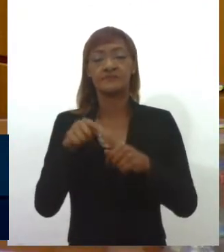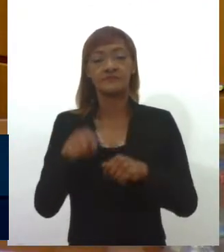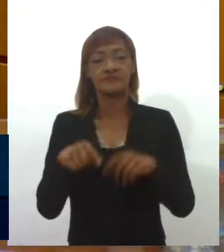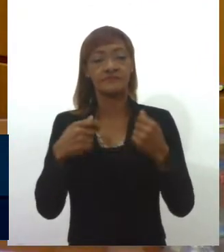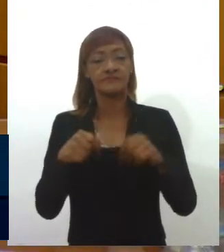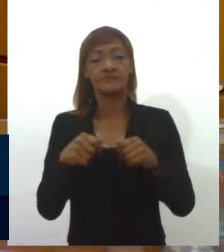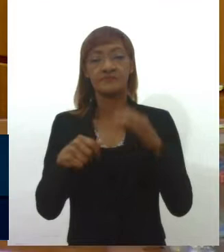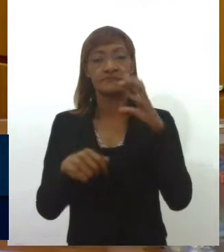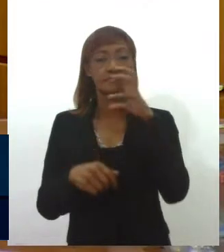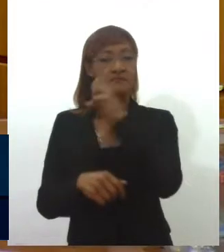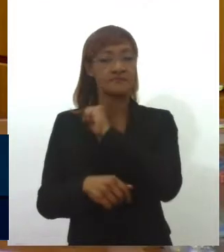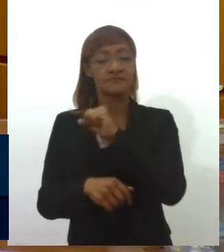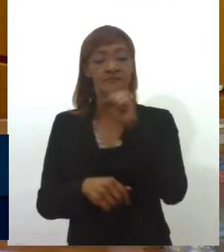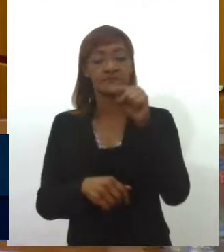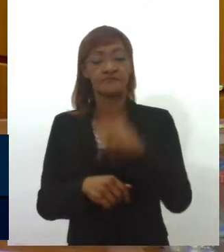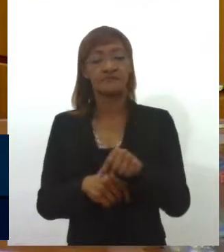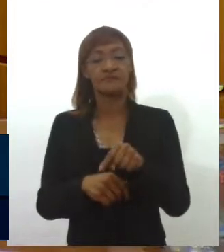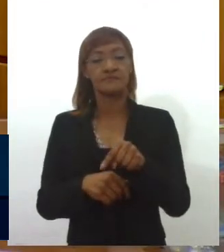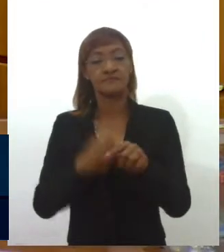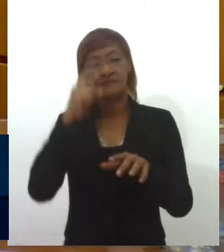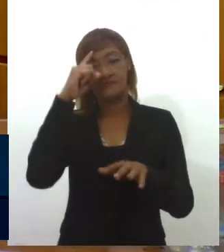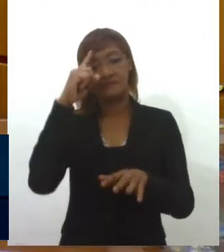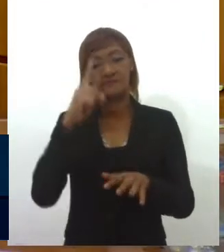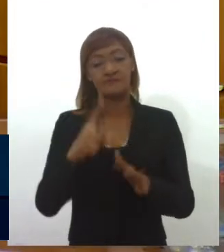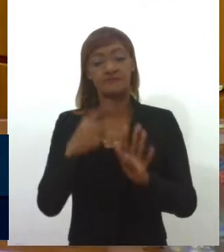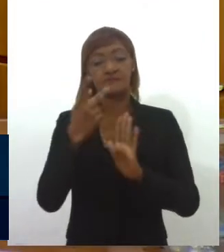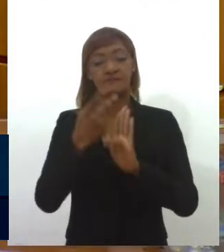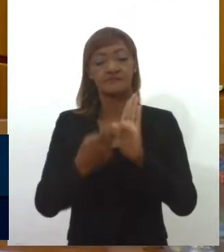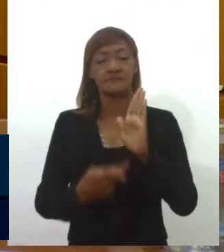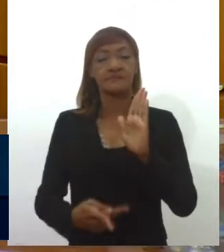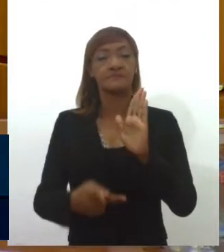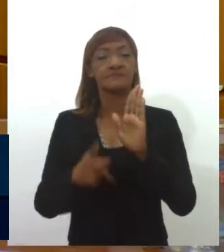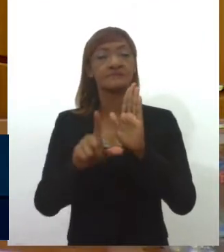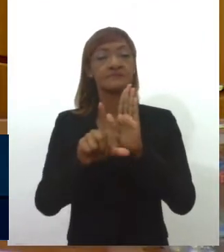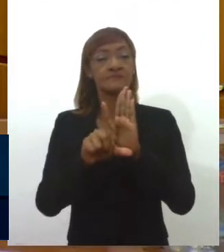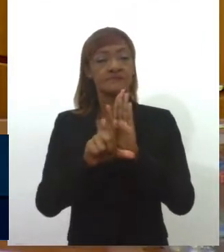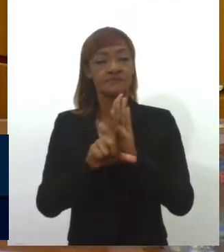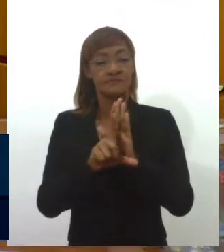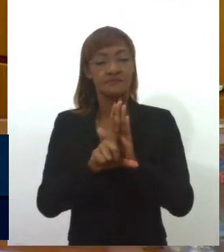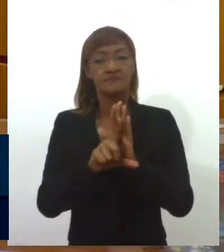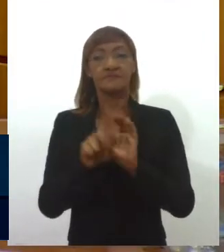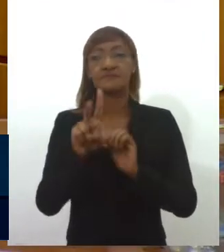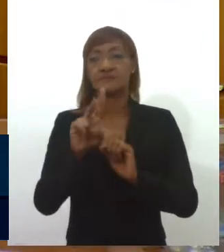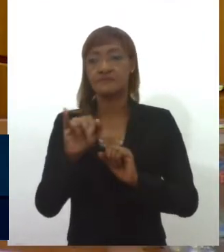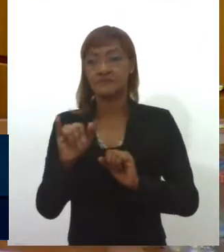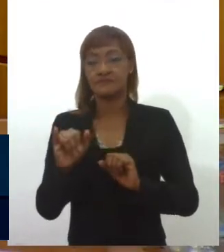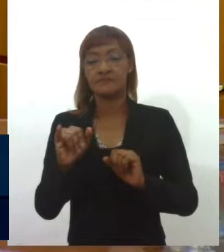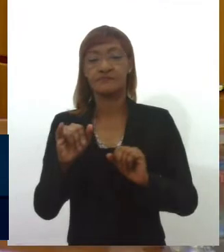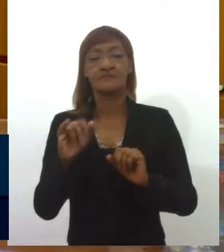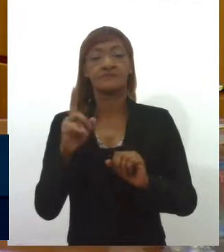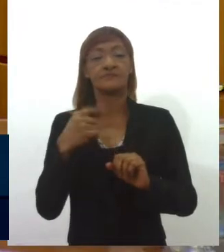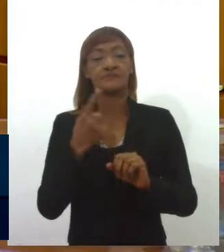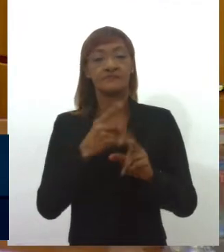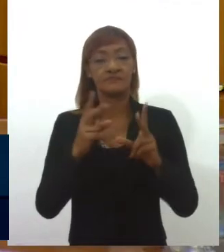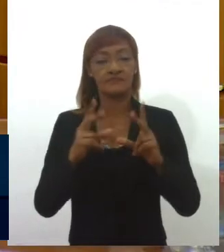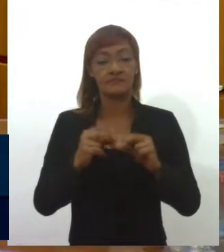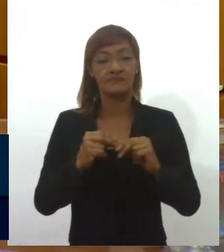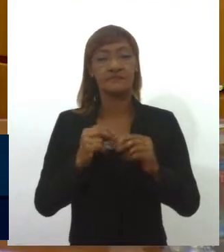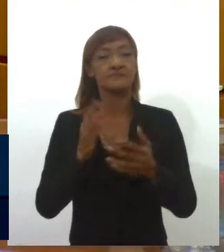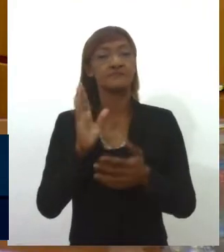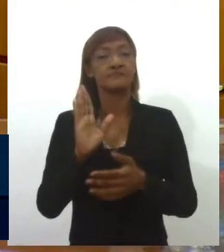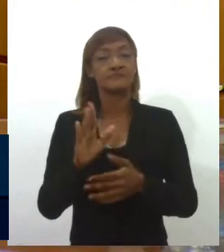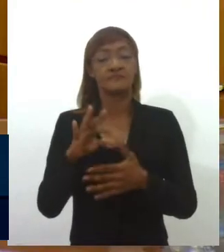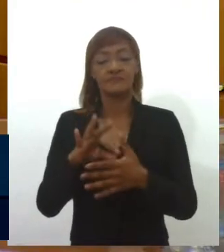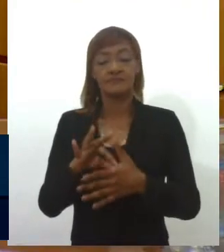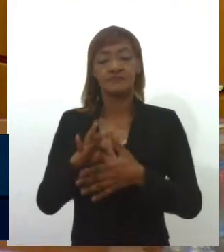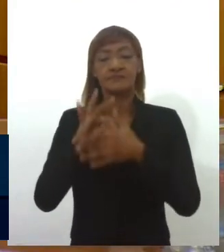possível aqui para essa casa. Projeto de lei, ele já anunciou que faria isso. O líder do governo disse já em outra oportunidade